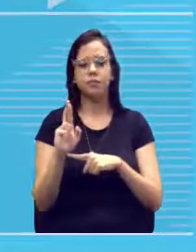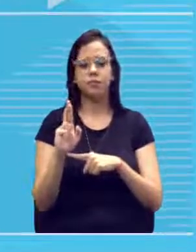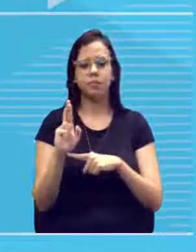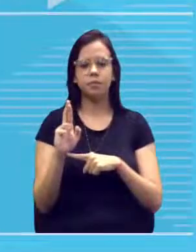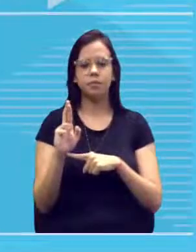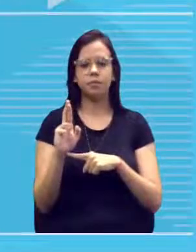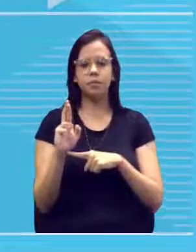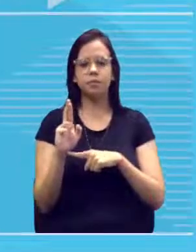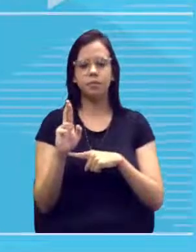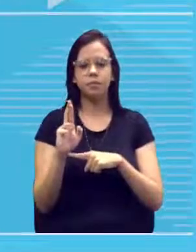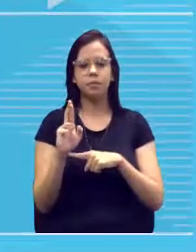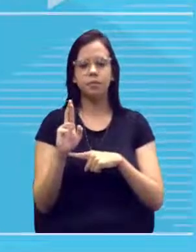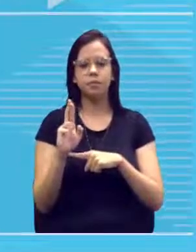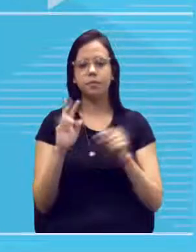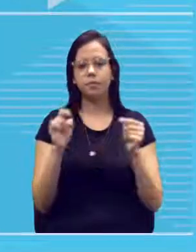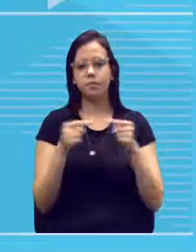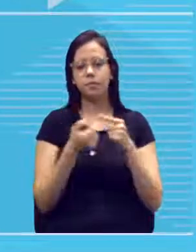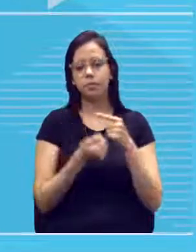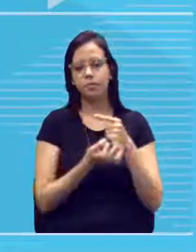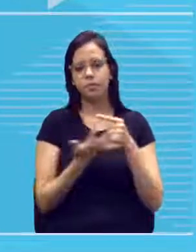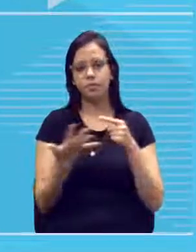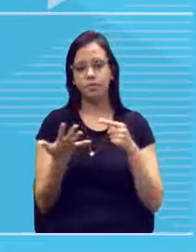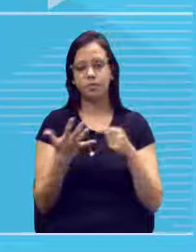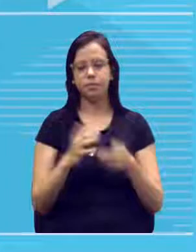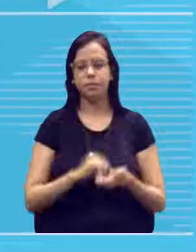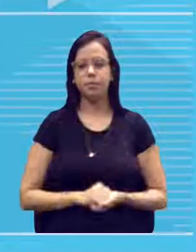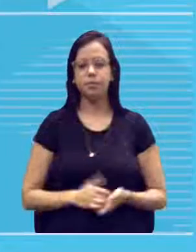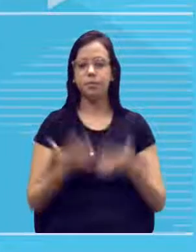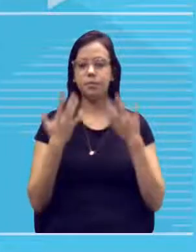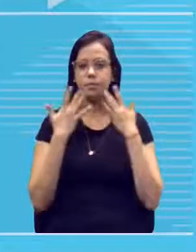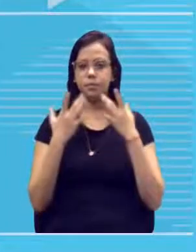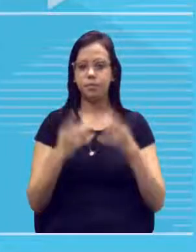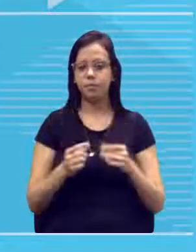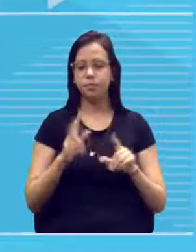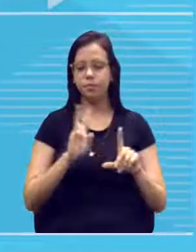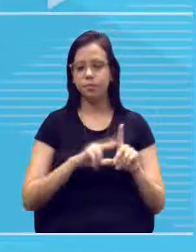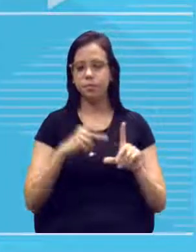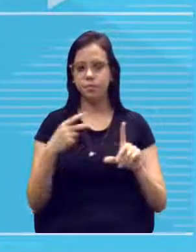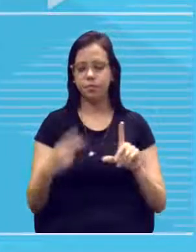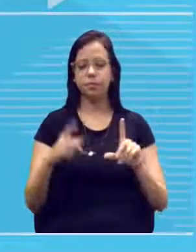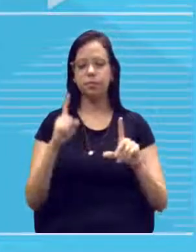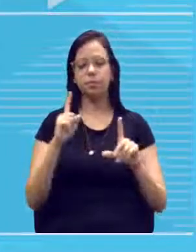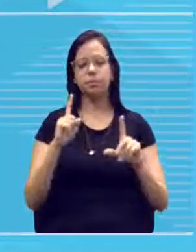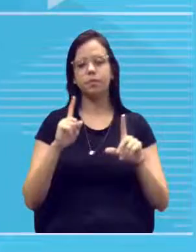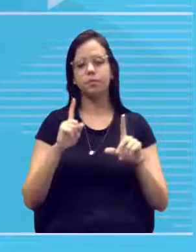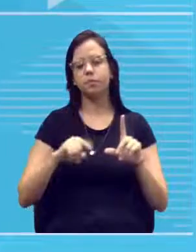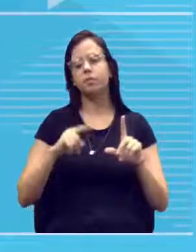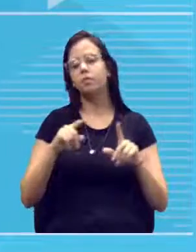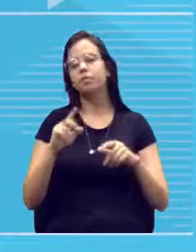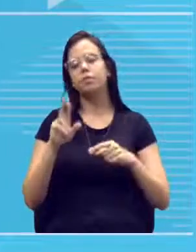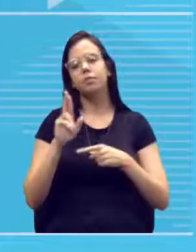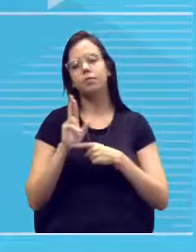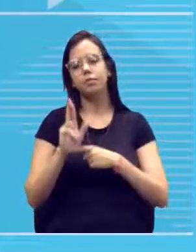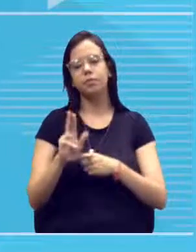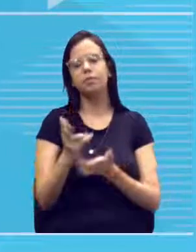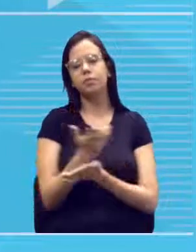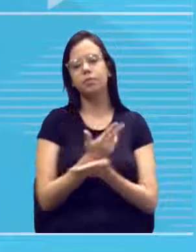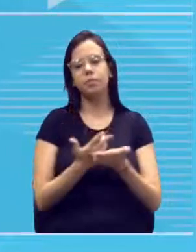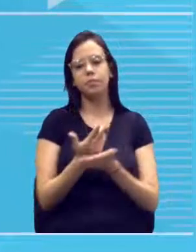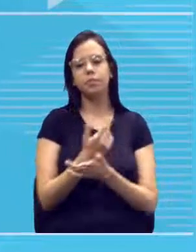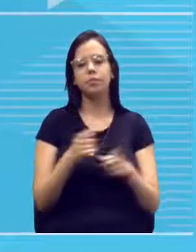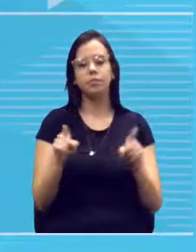forma quantitativa. Atenção! O heredograma, mais do que uma representação gráfica, é uma forma da gente conseguir